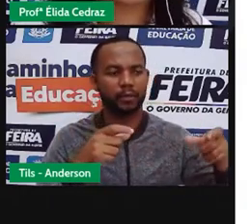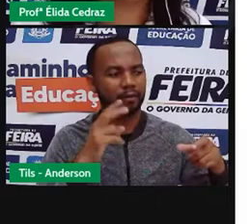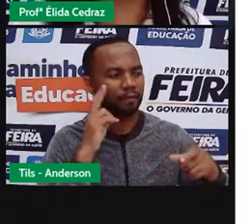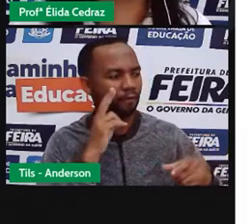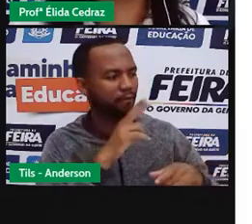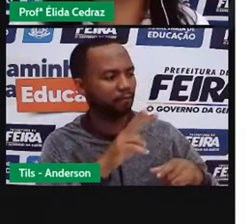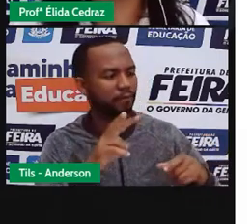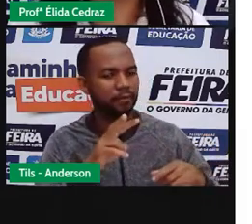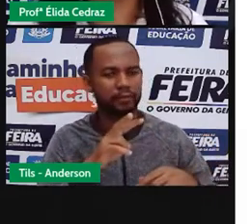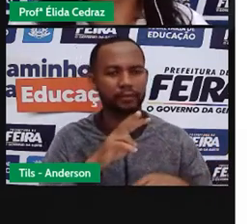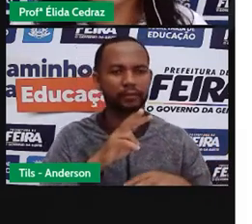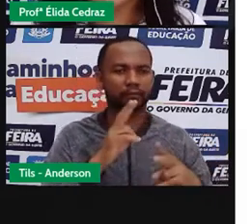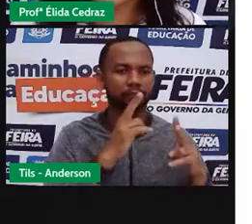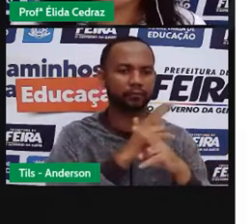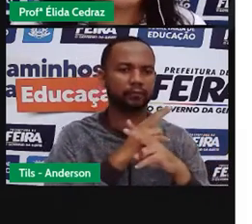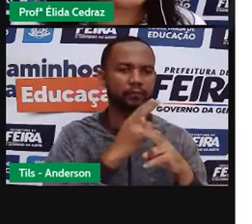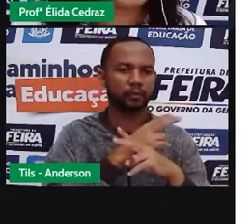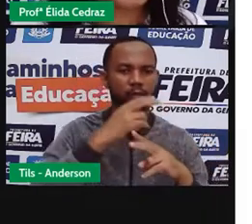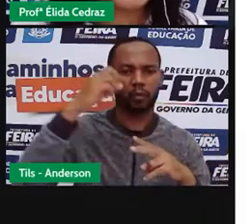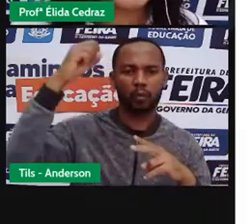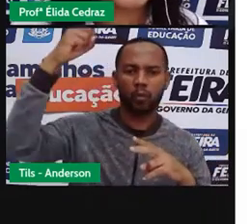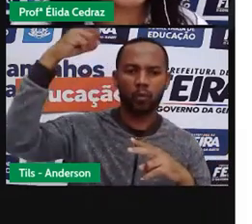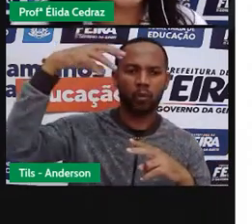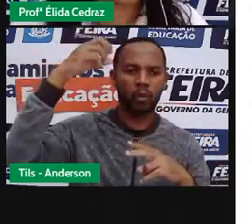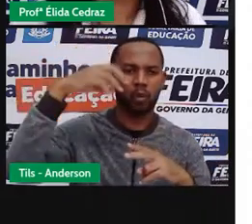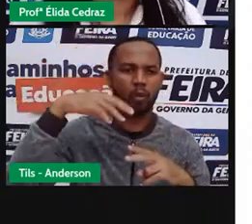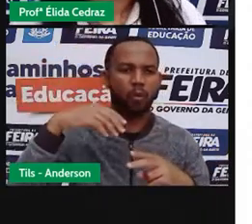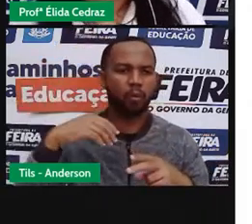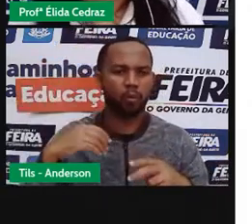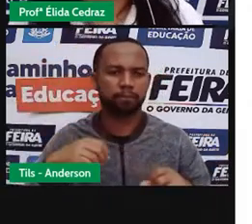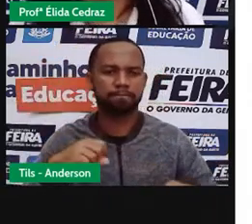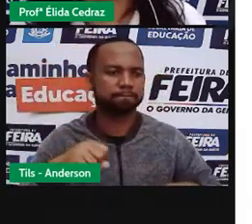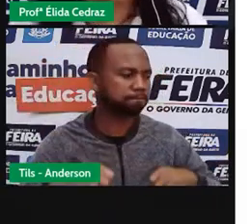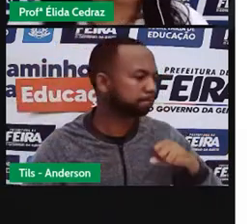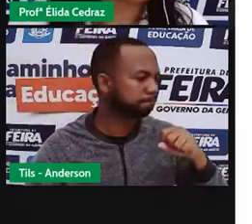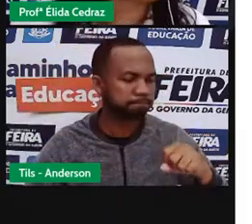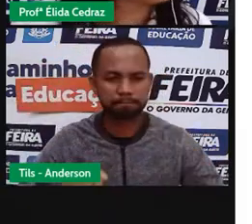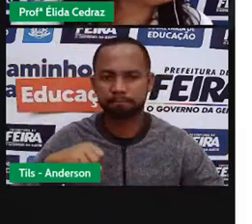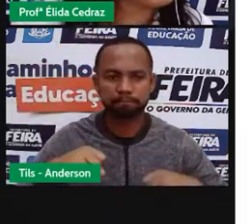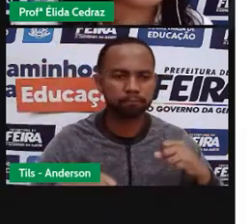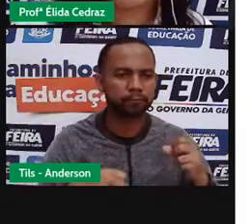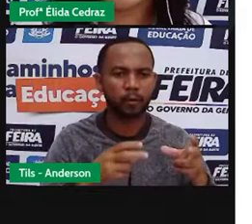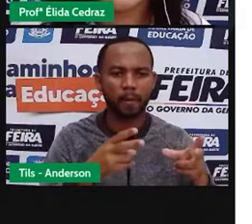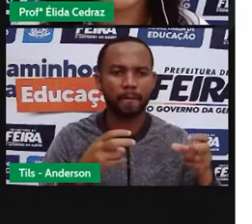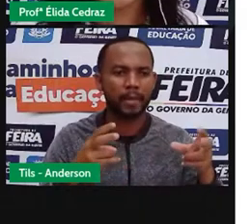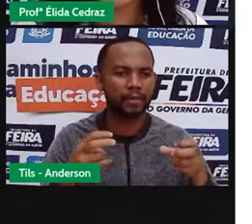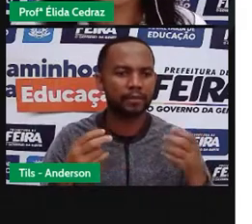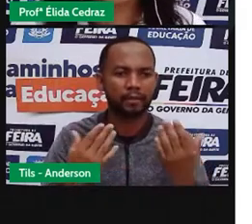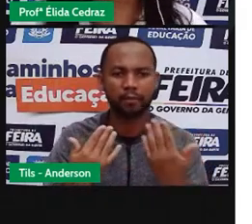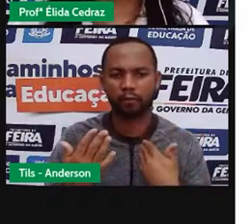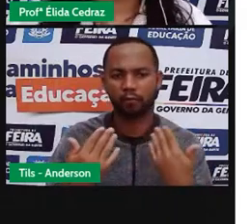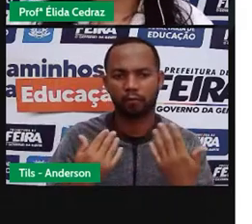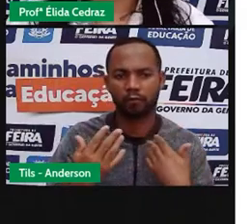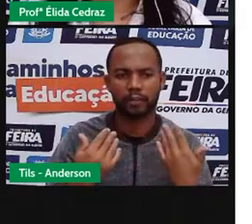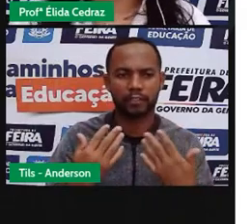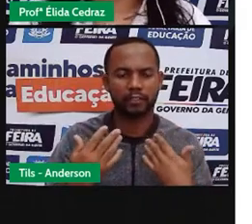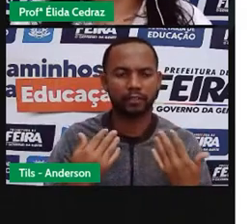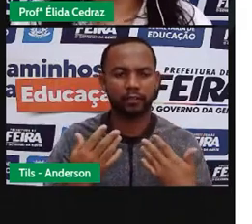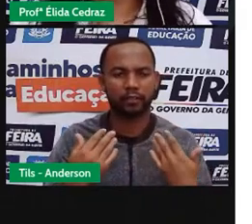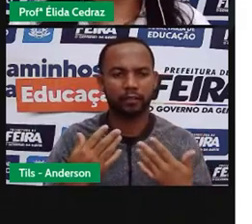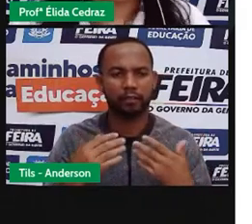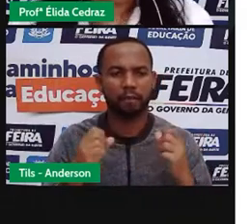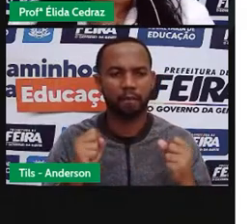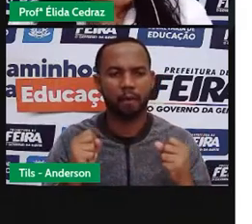Às vezes a gente está num parque brincando de bicicleta e a gente percebe. Ou está no parque conversando com os amigos. E a gente